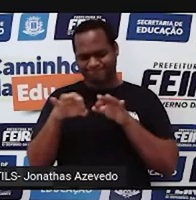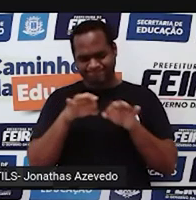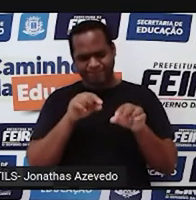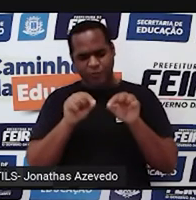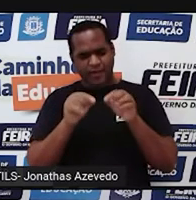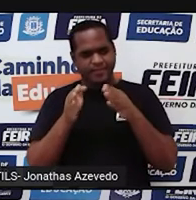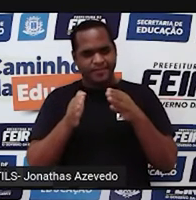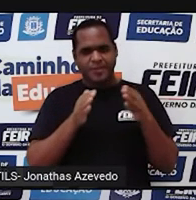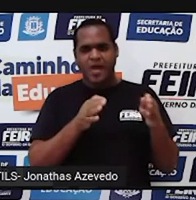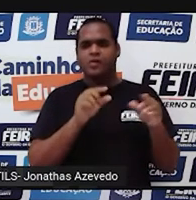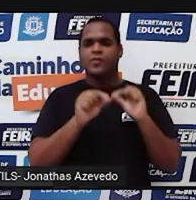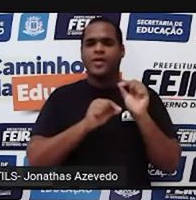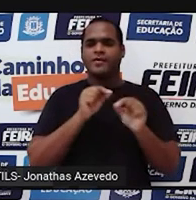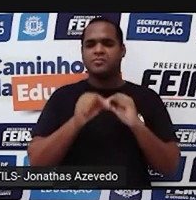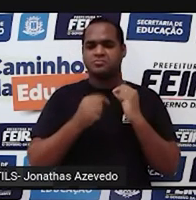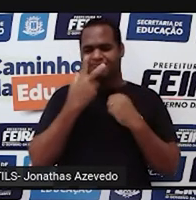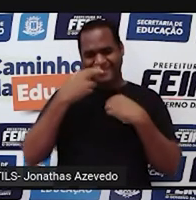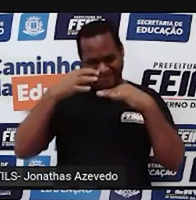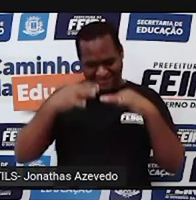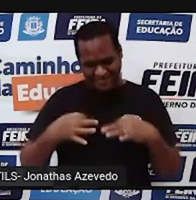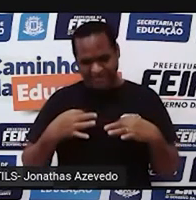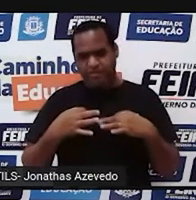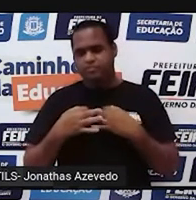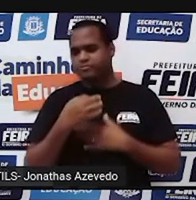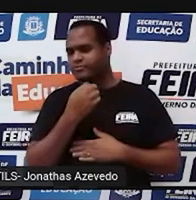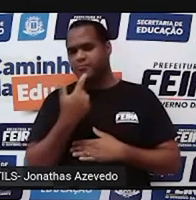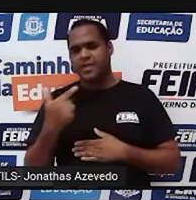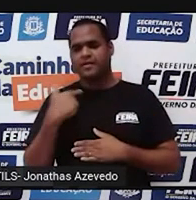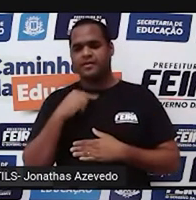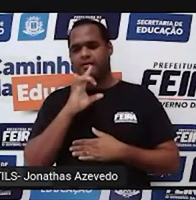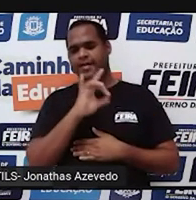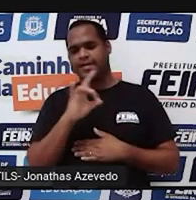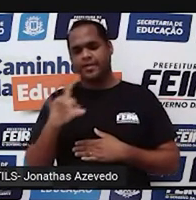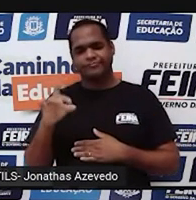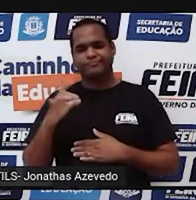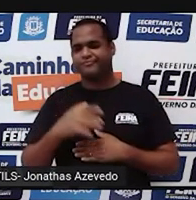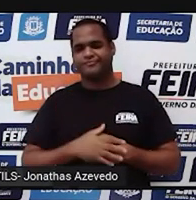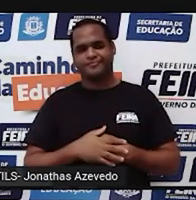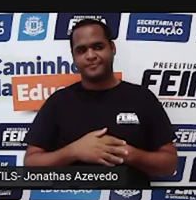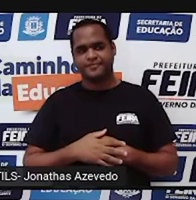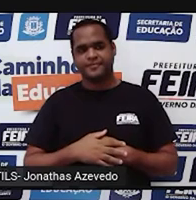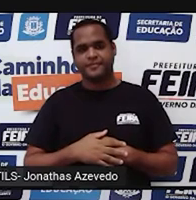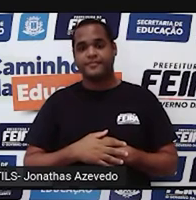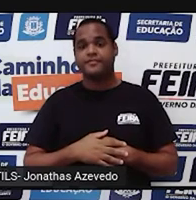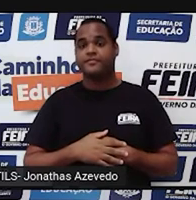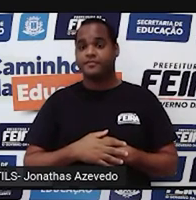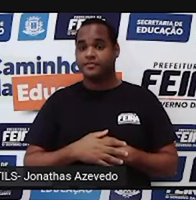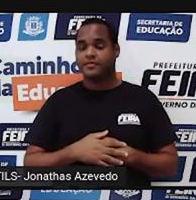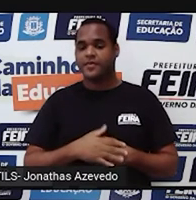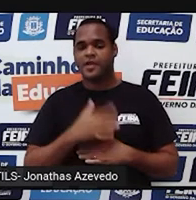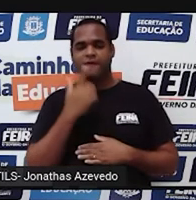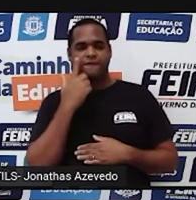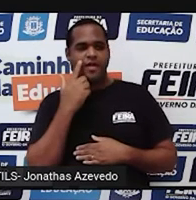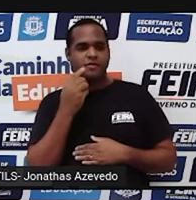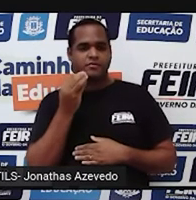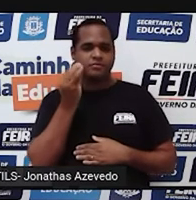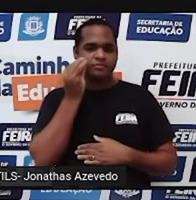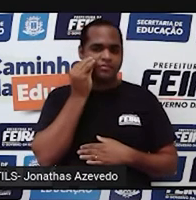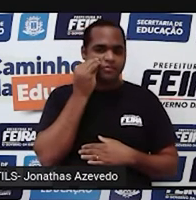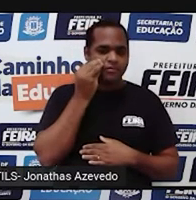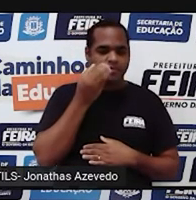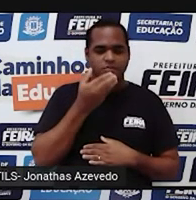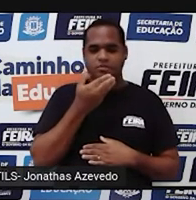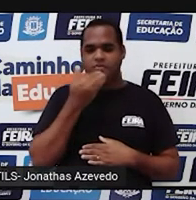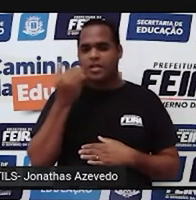correta dessas frações. Muito embora, dá para a gente saber quem é a maior, quem é a menor,